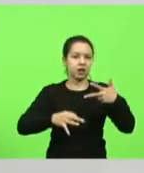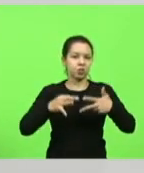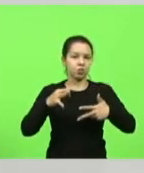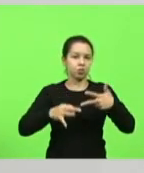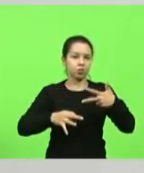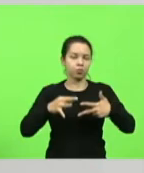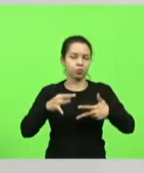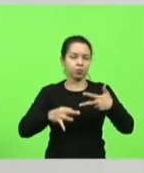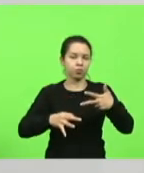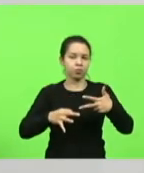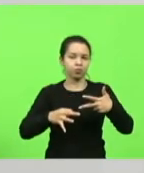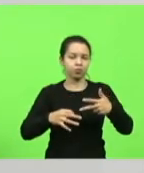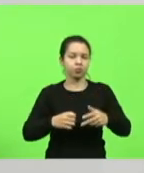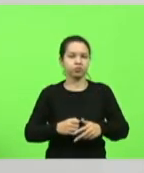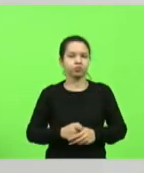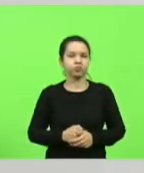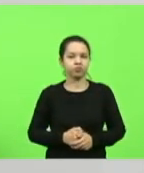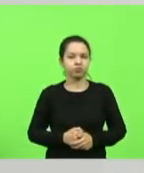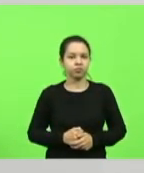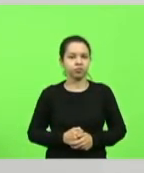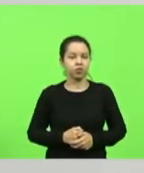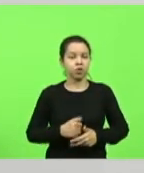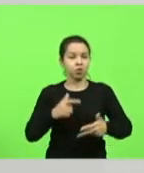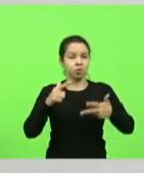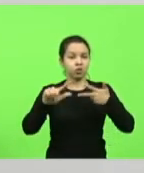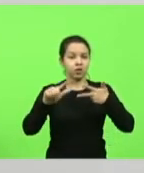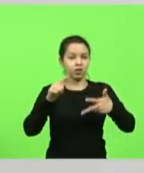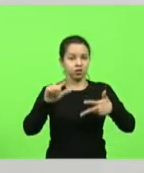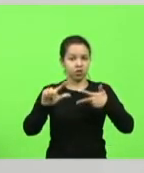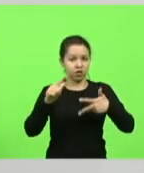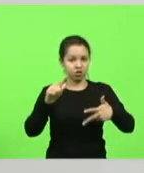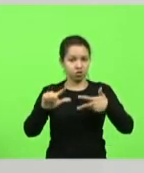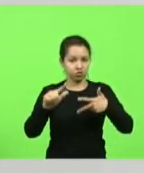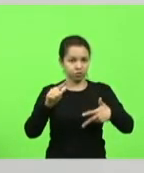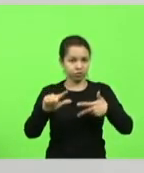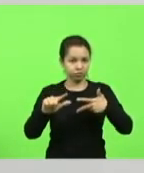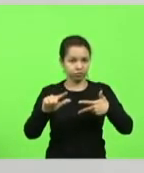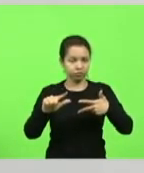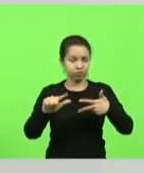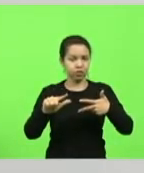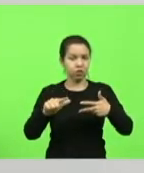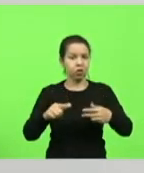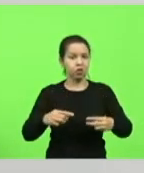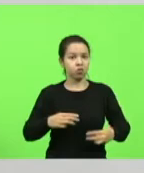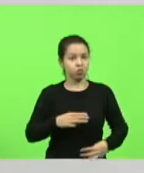do poder legislativo do ministério público